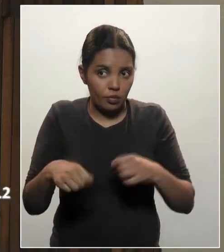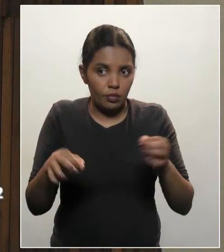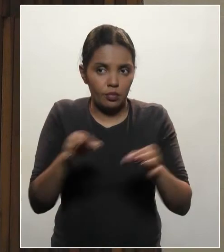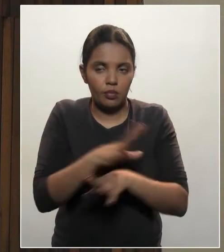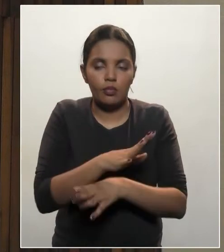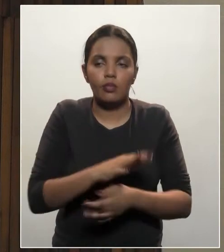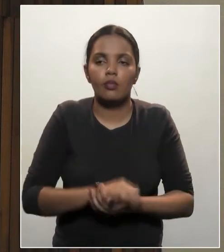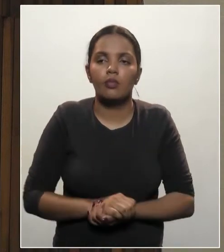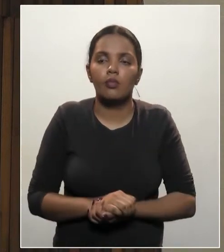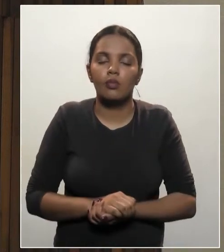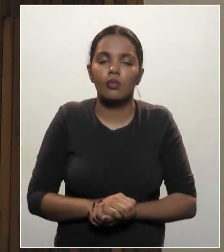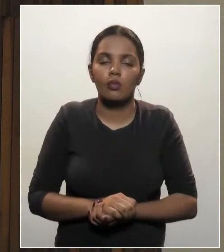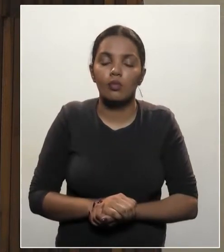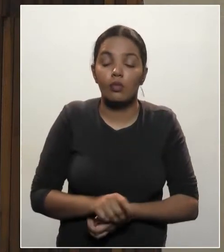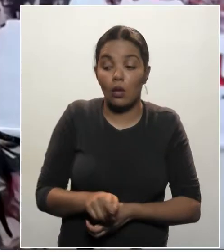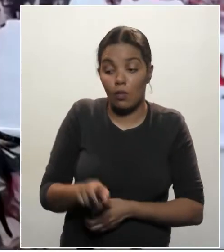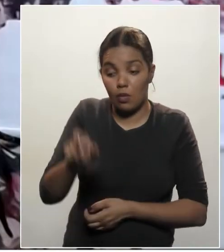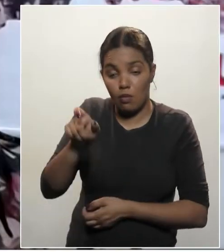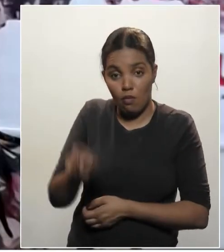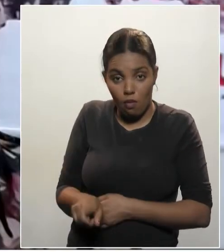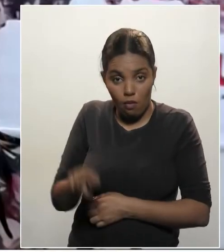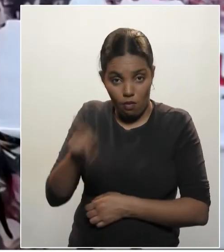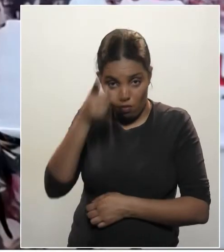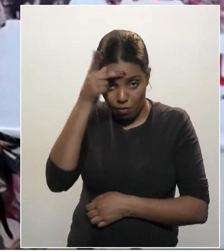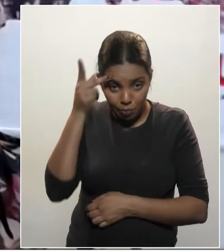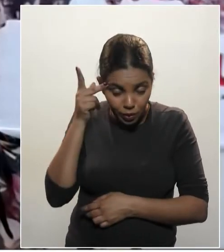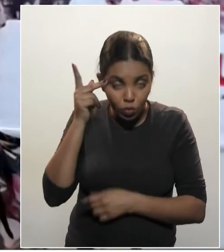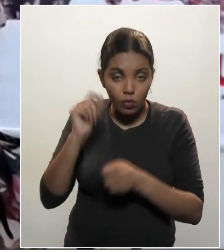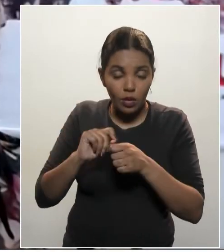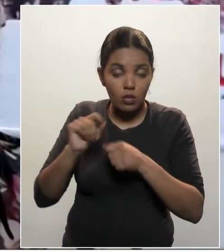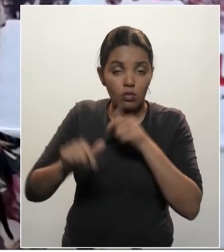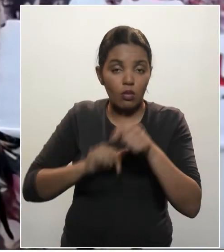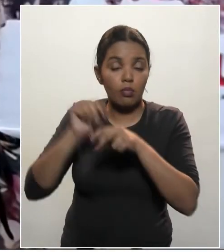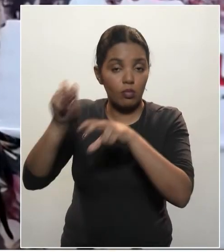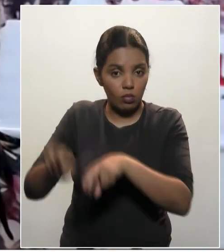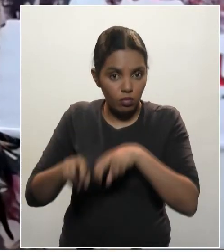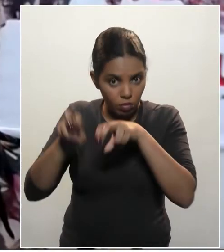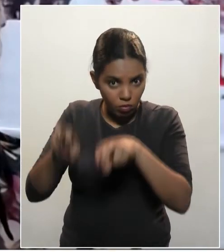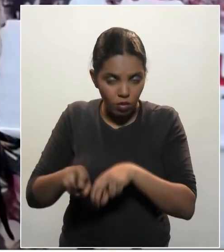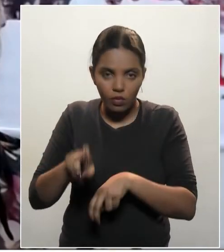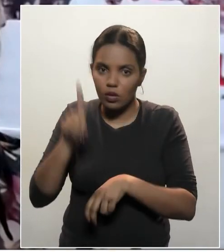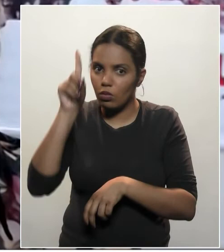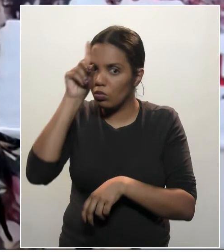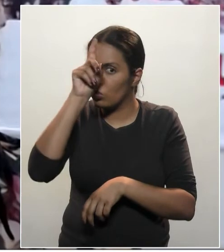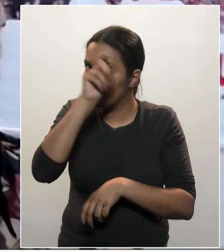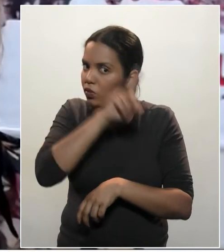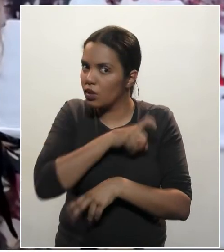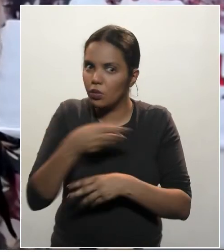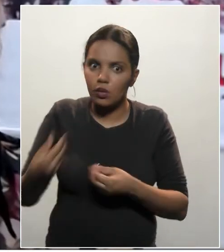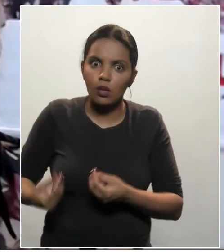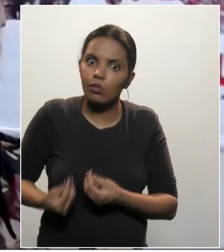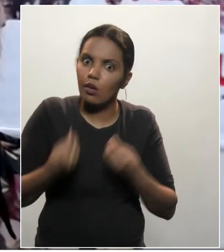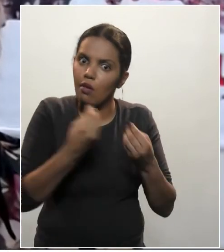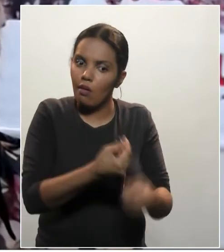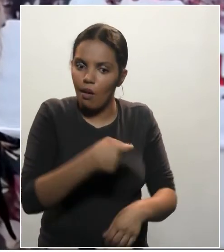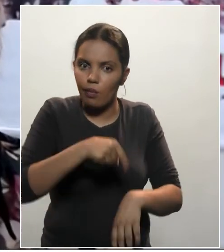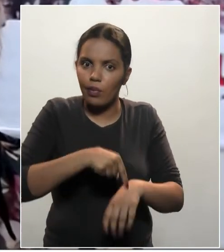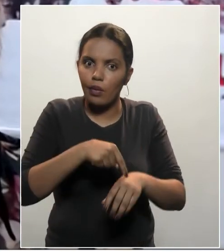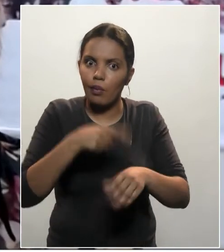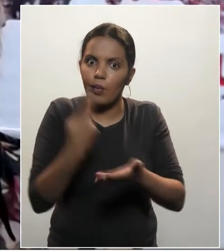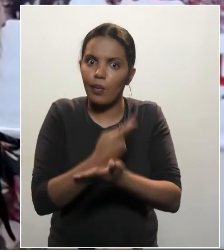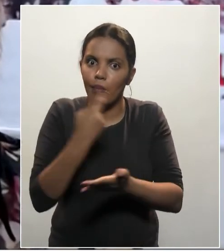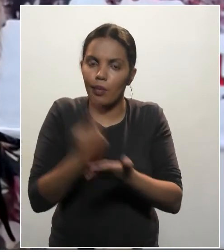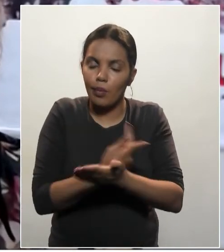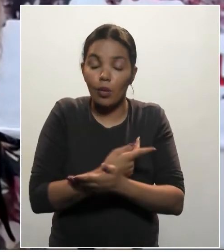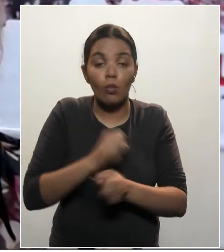Como os agricultores familiares vão ter dificuldade de fazer essa entrega, também podem ser acusados de não cumprir com o que estava